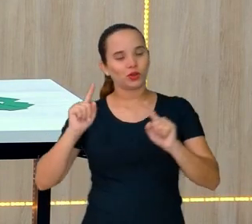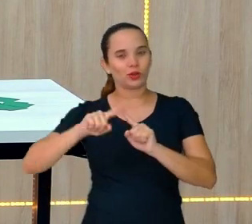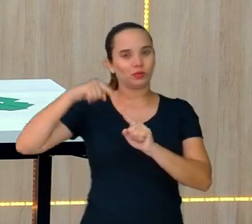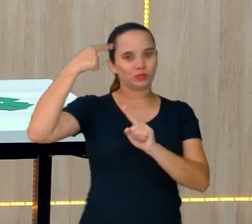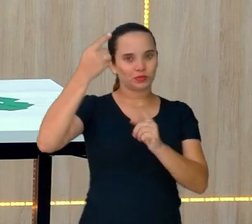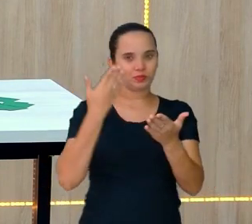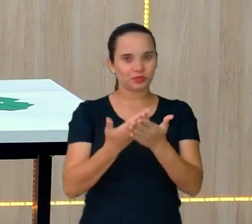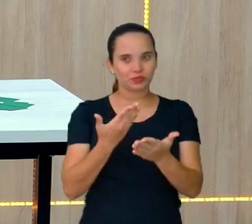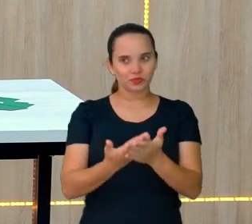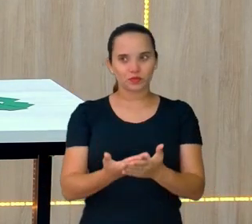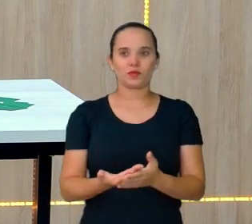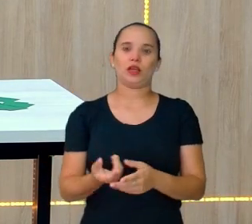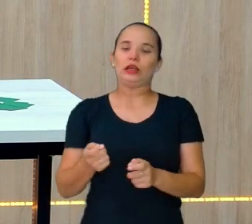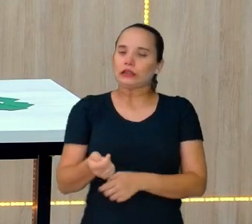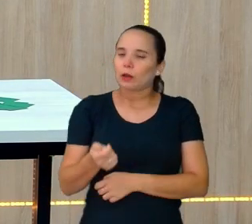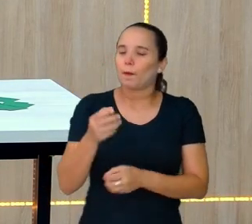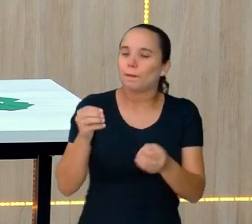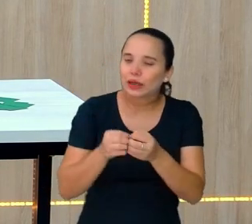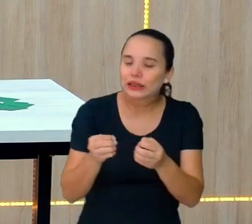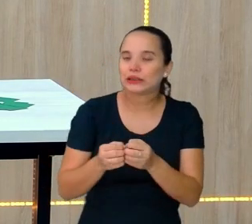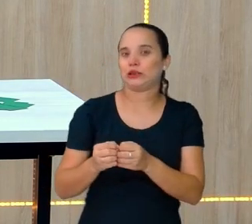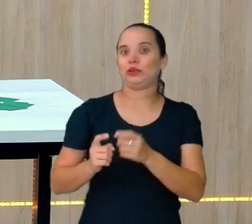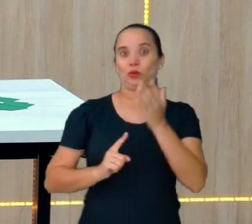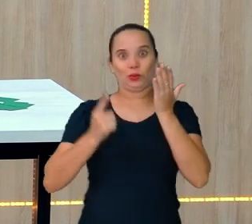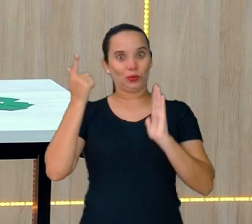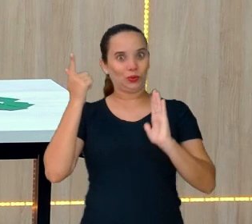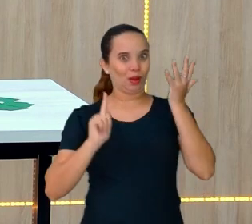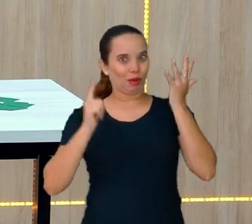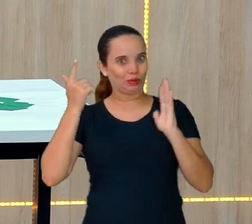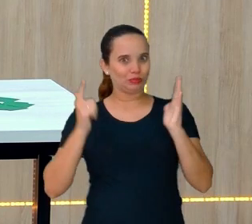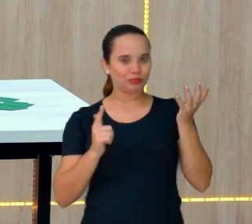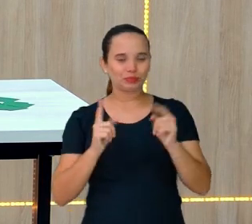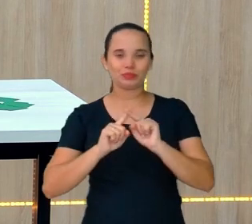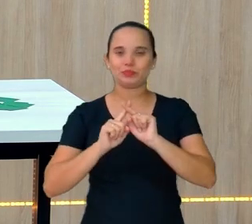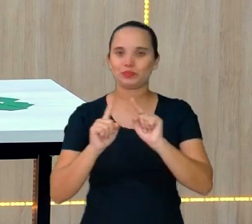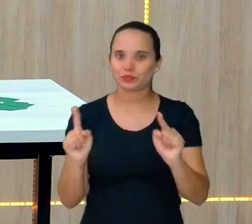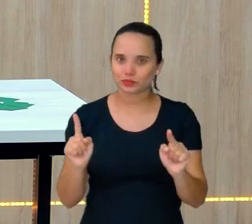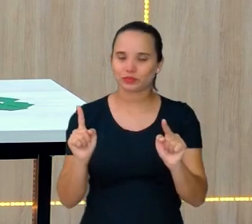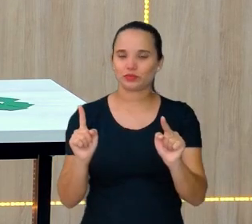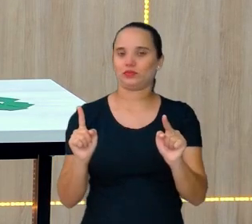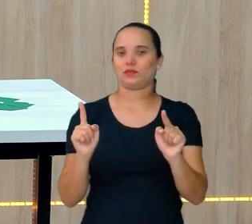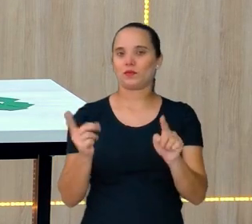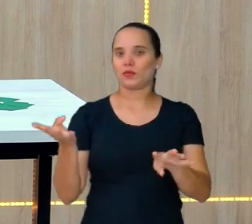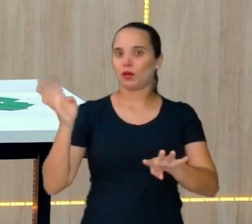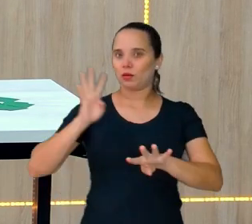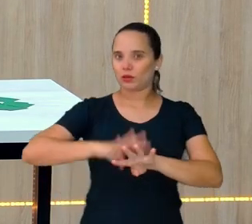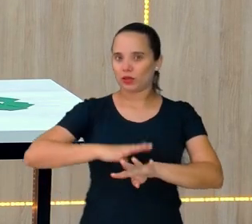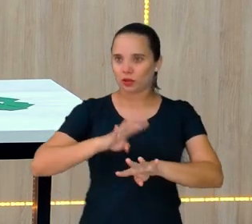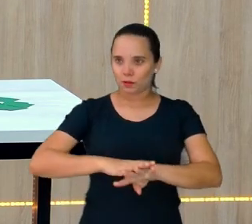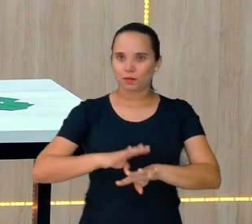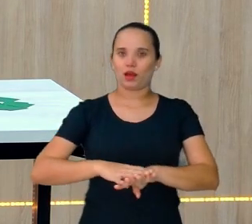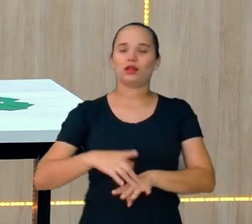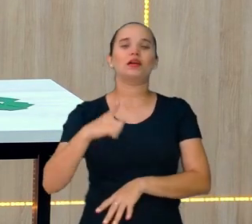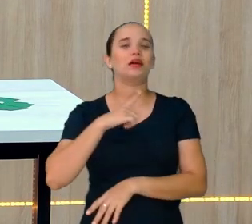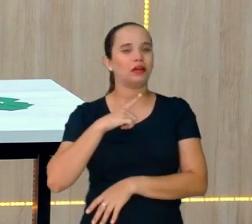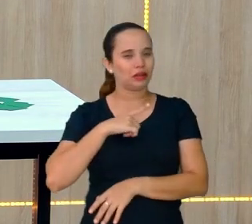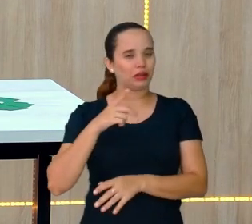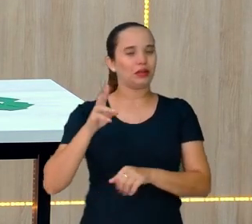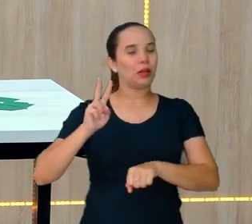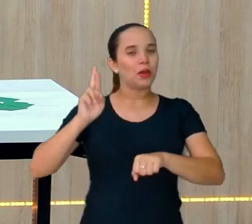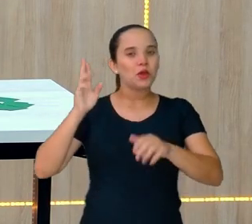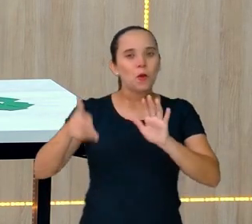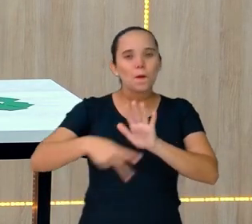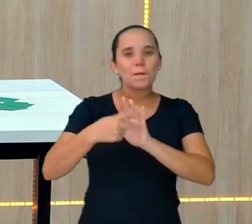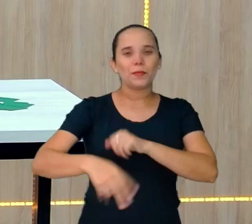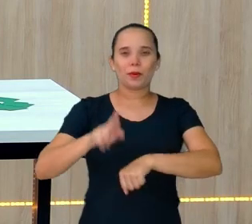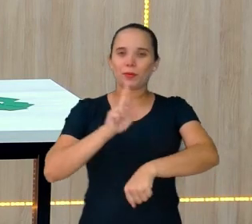aula. Estamos bem pertinho do carnaval, mas... A matemática vai ter seu próprio ritmo.